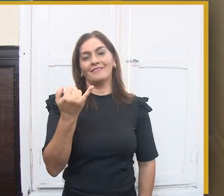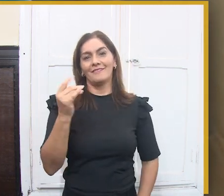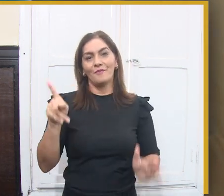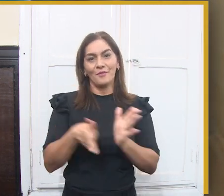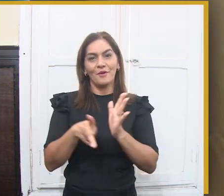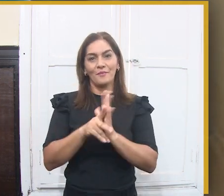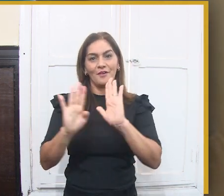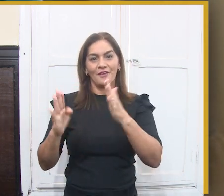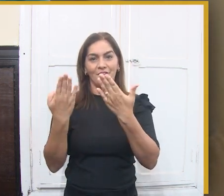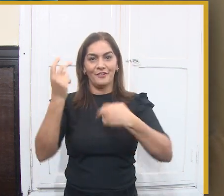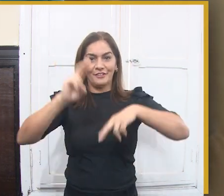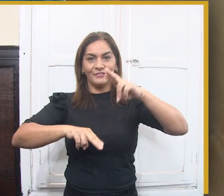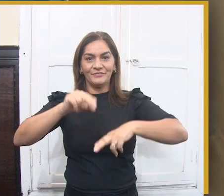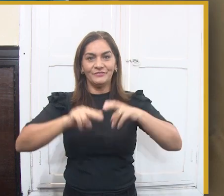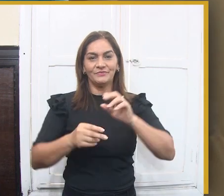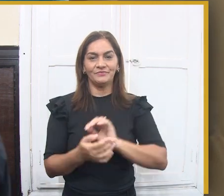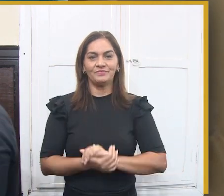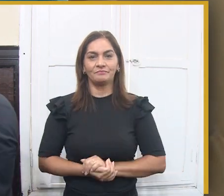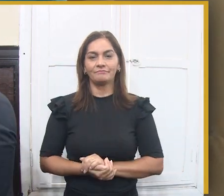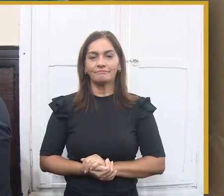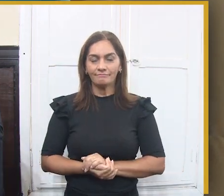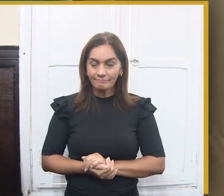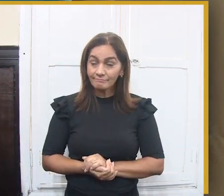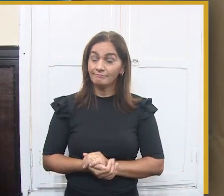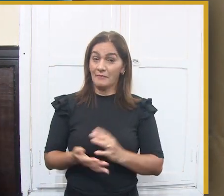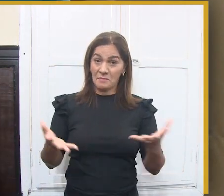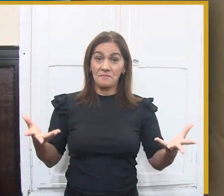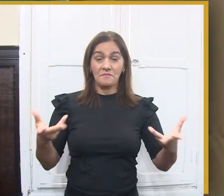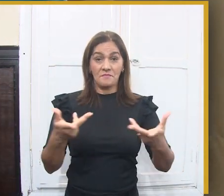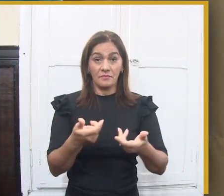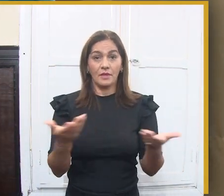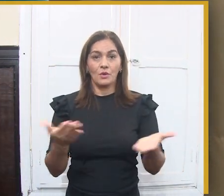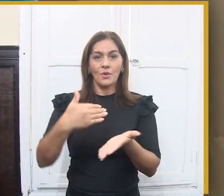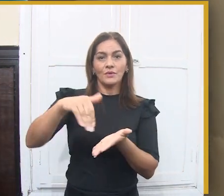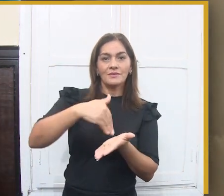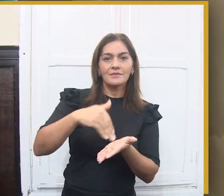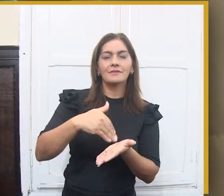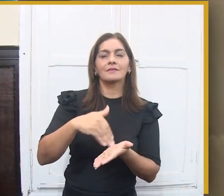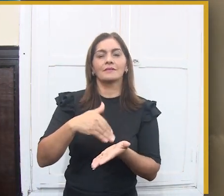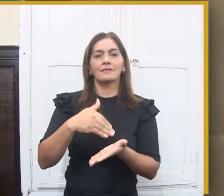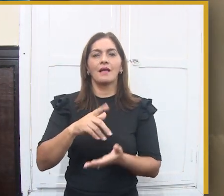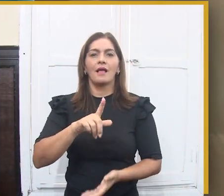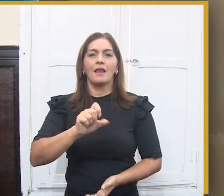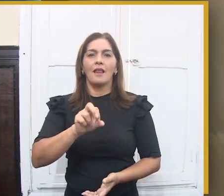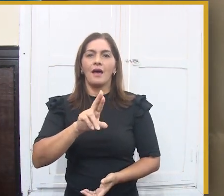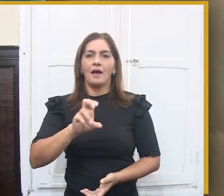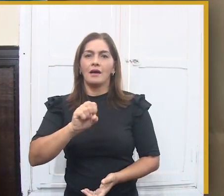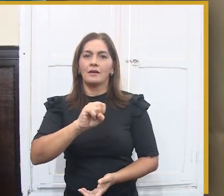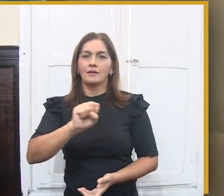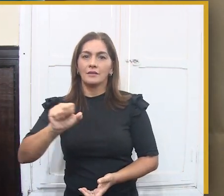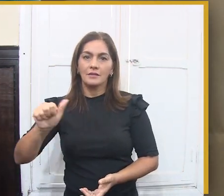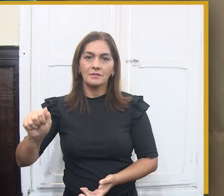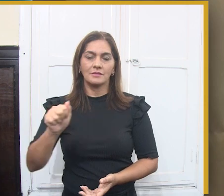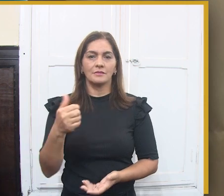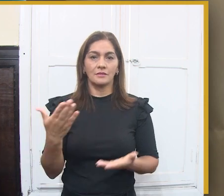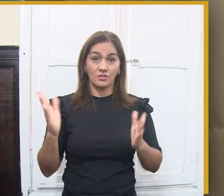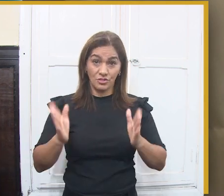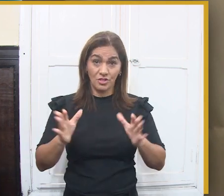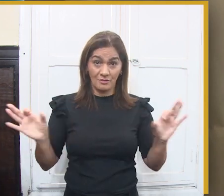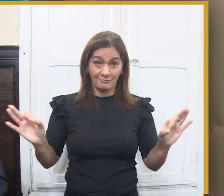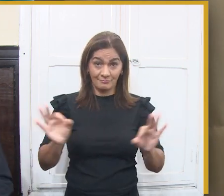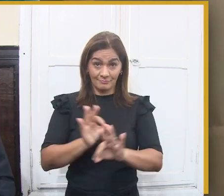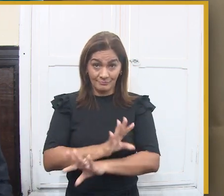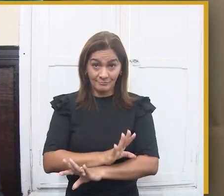gente? Porque é que está aí, todo mundo está ansioso, dançar muito forró. Porque é que a gente está mais ansioso de fazer, de vibrar o coração, e de estar lá, por fim,